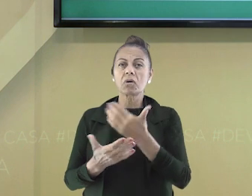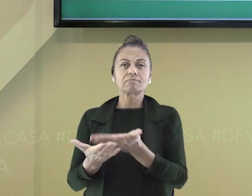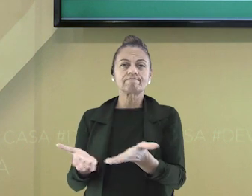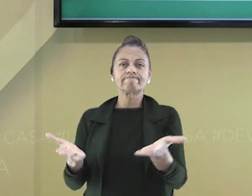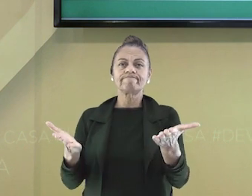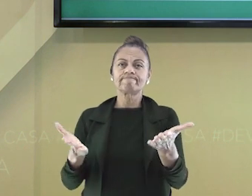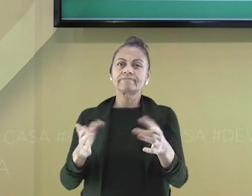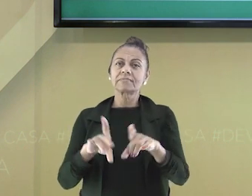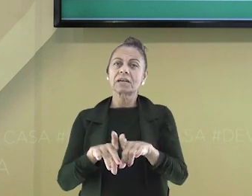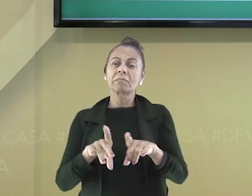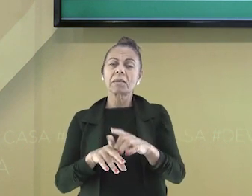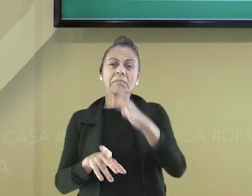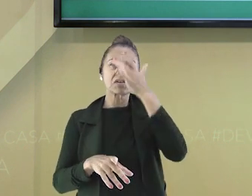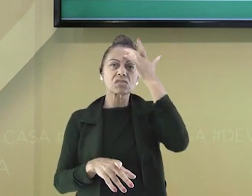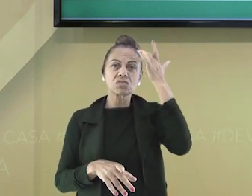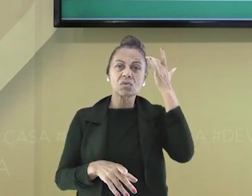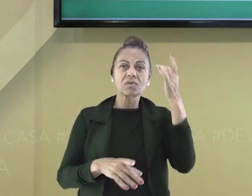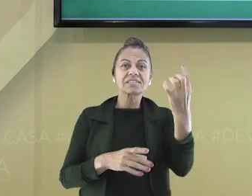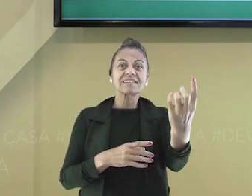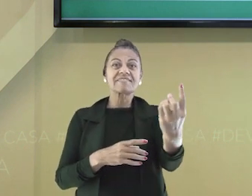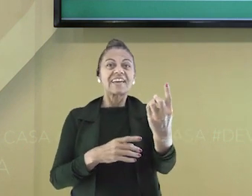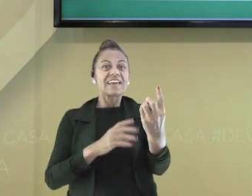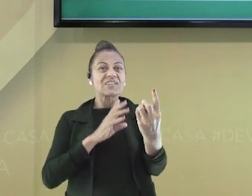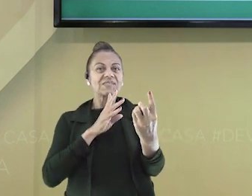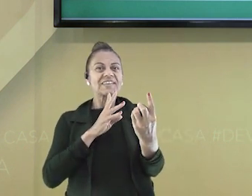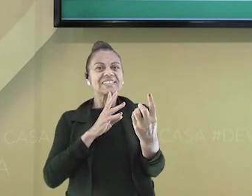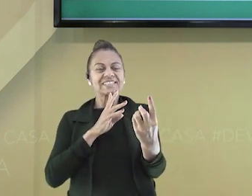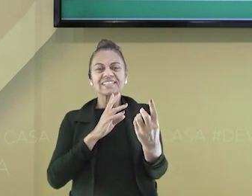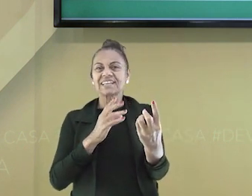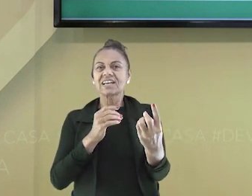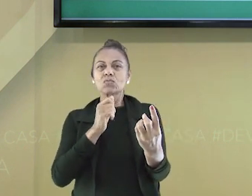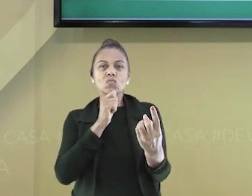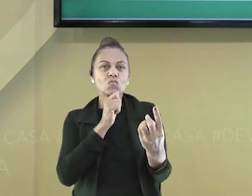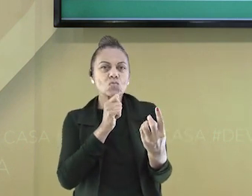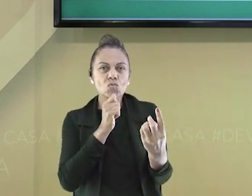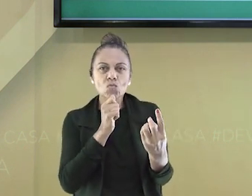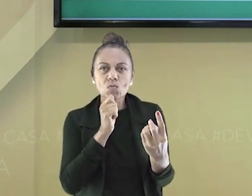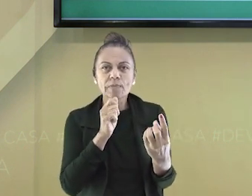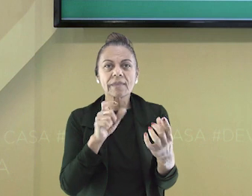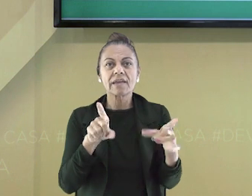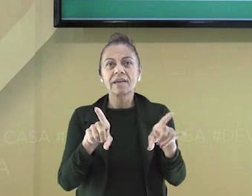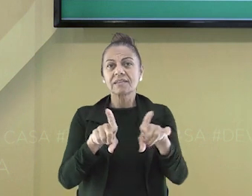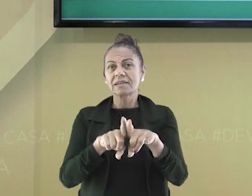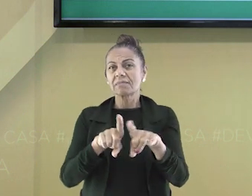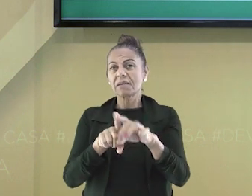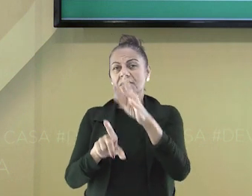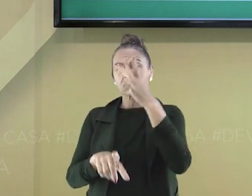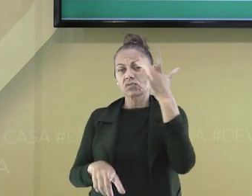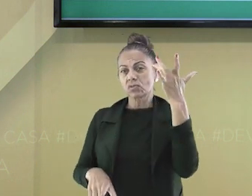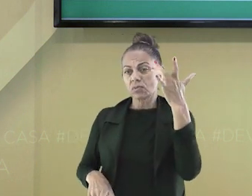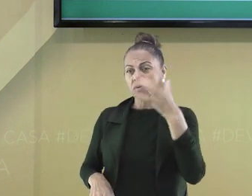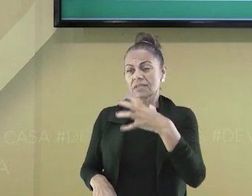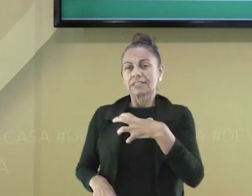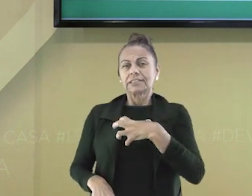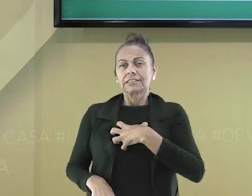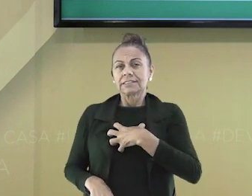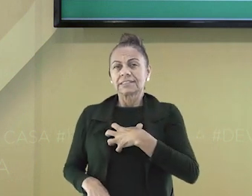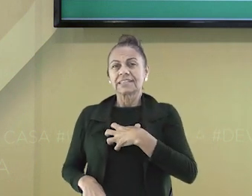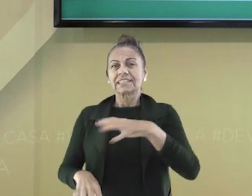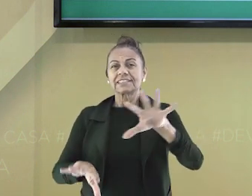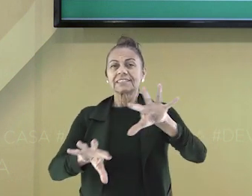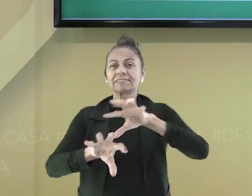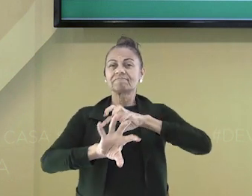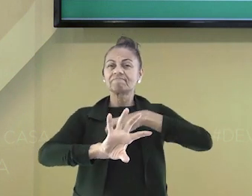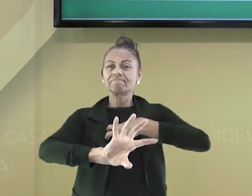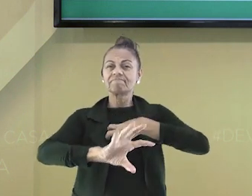dos que ainda não vieram. Sofrer de saudade constante é mal percebido nos corações sensíveis à